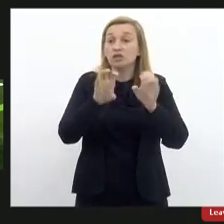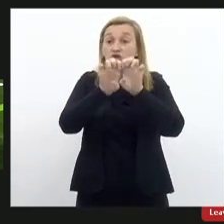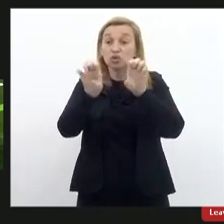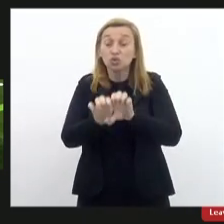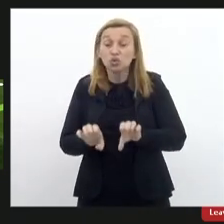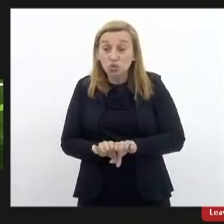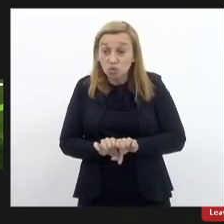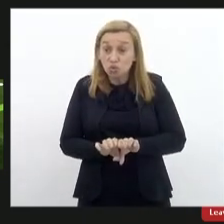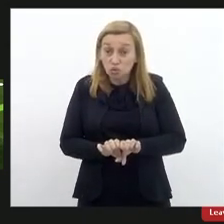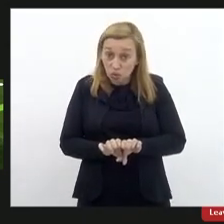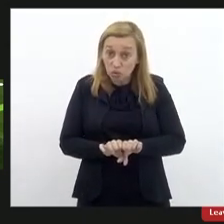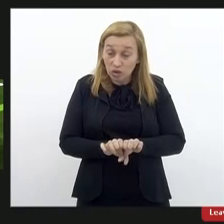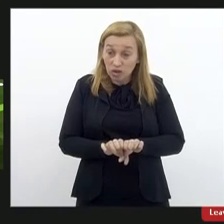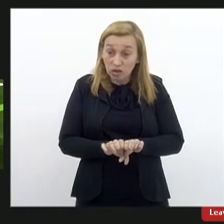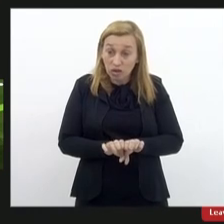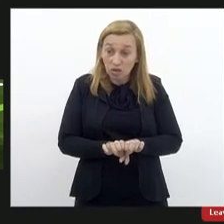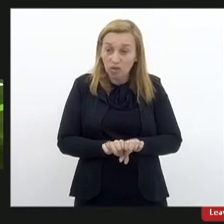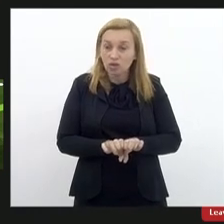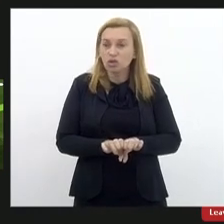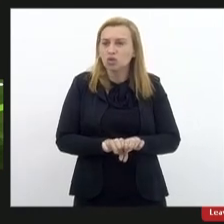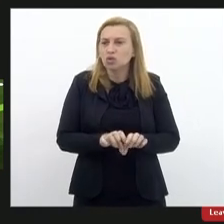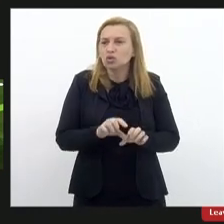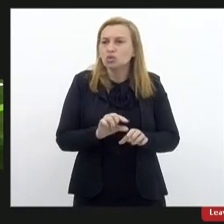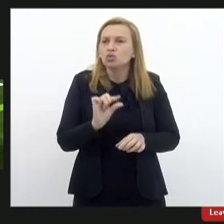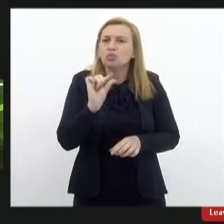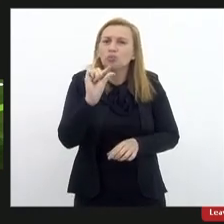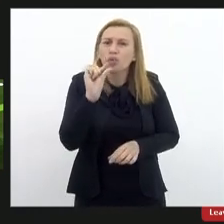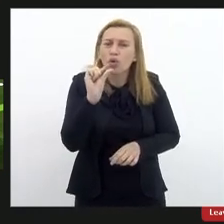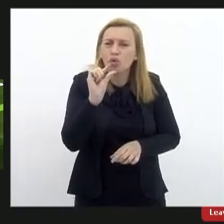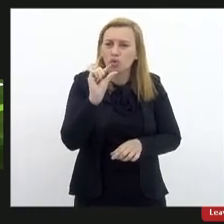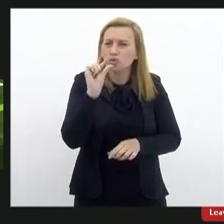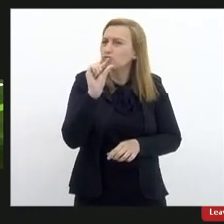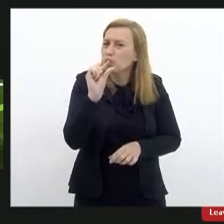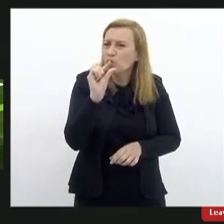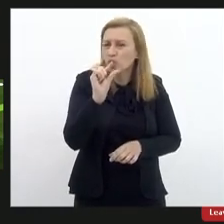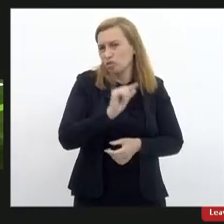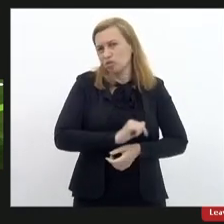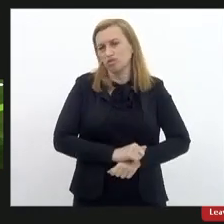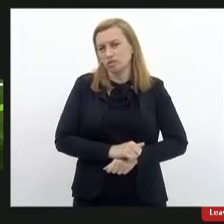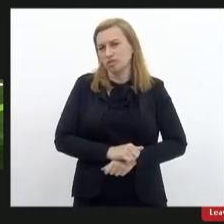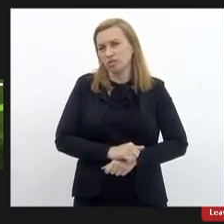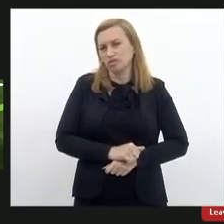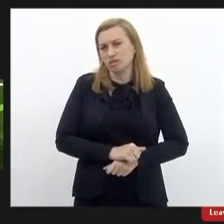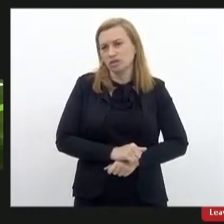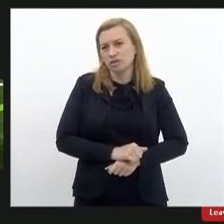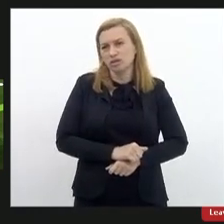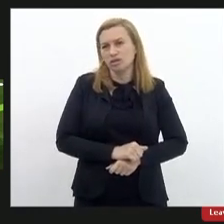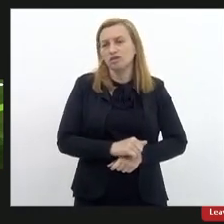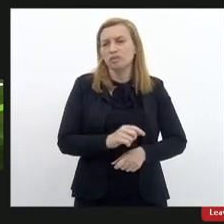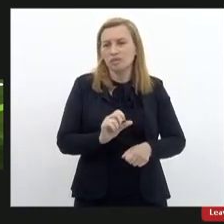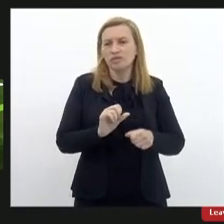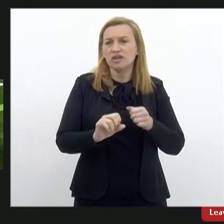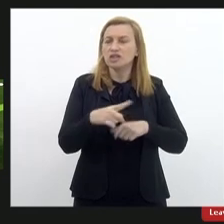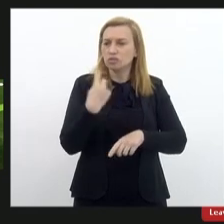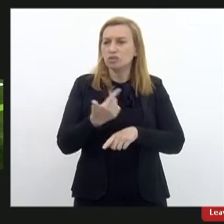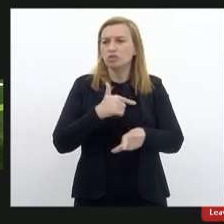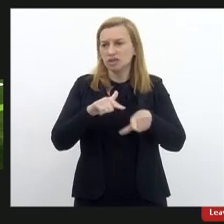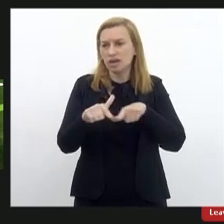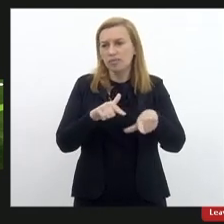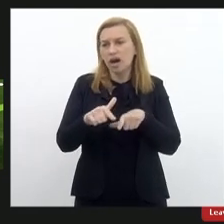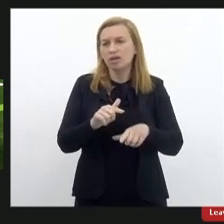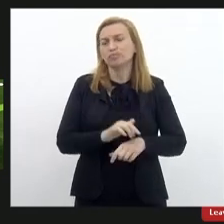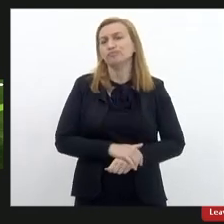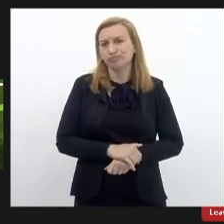do mínimo, do mínimo, dos insumos mínimos para exercer a nossa função. Nós